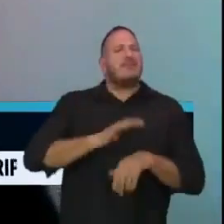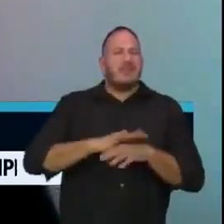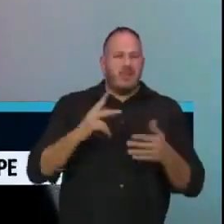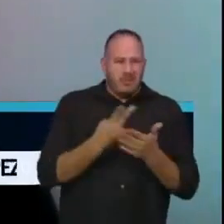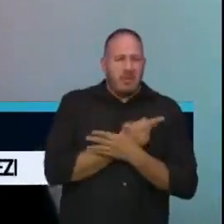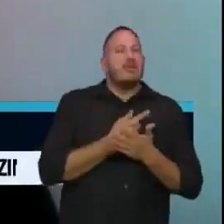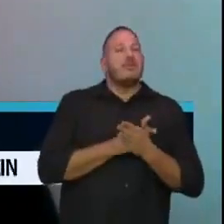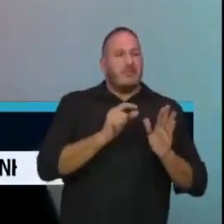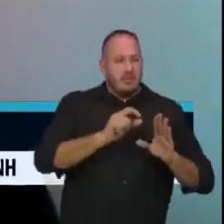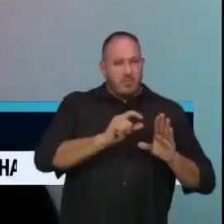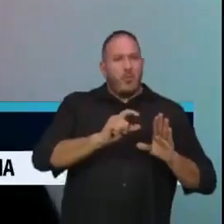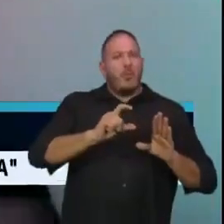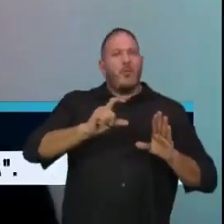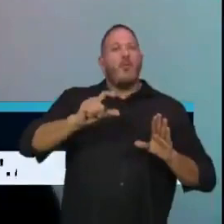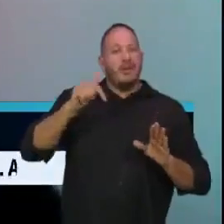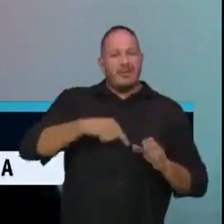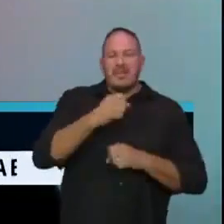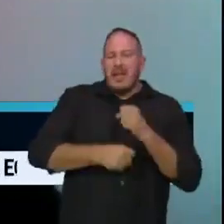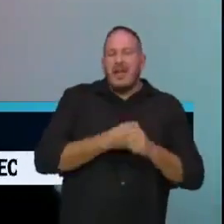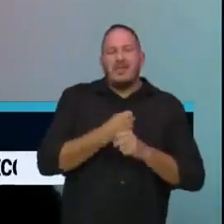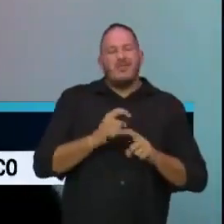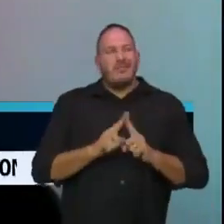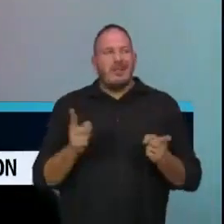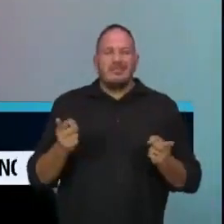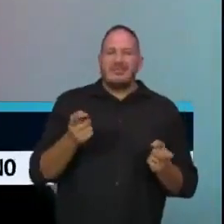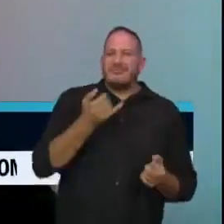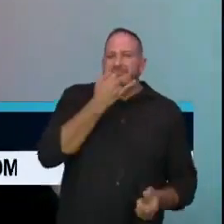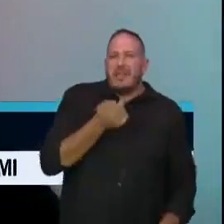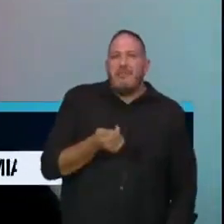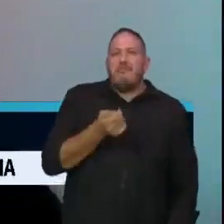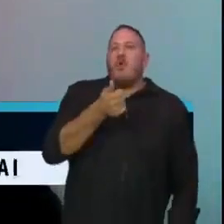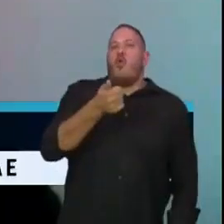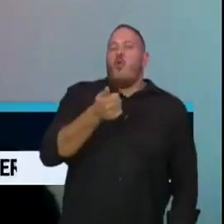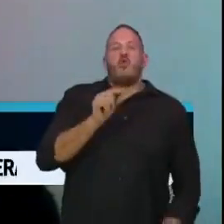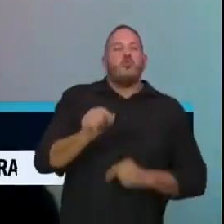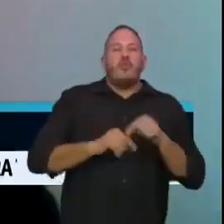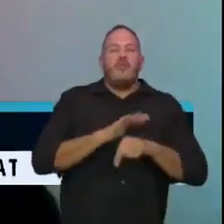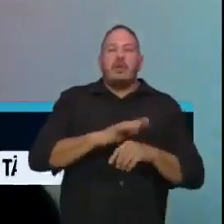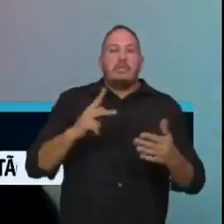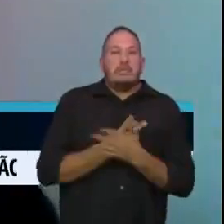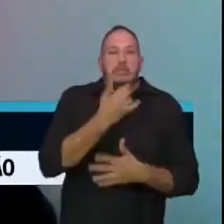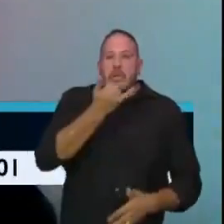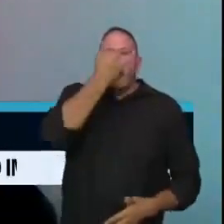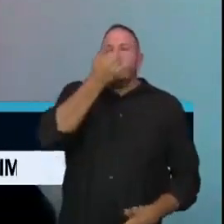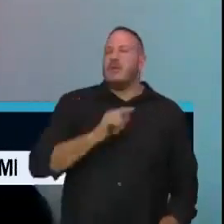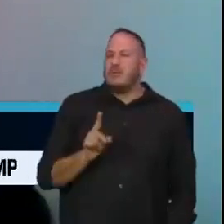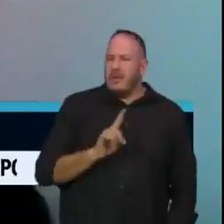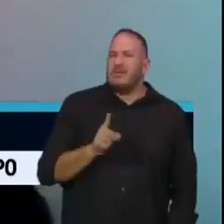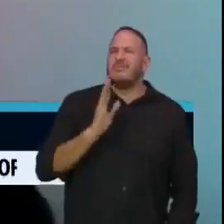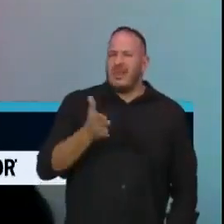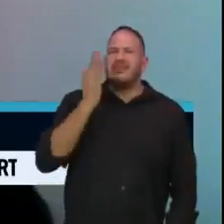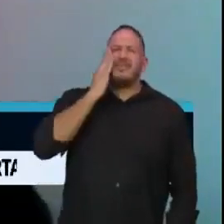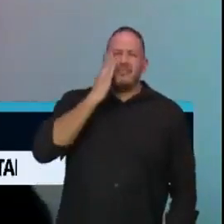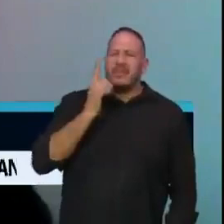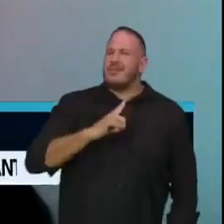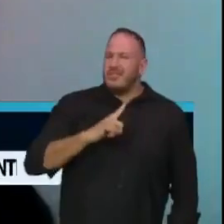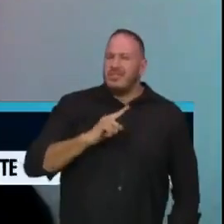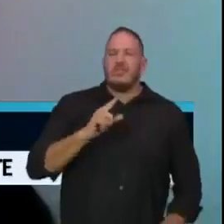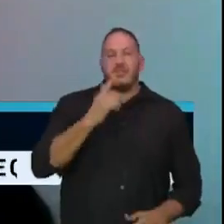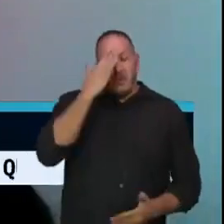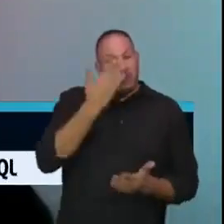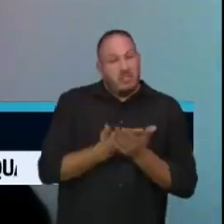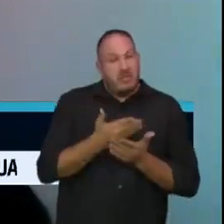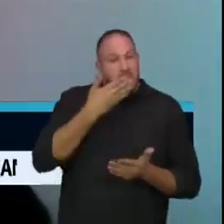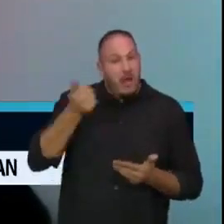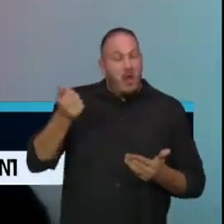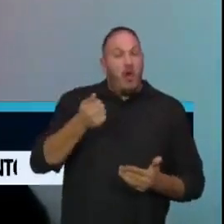um aumento esse ano, logicamente, mas não é uma coisa que surge de forma inesperada. O que seria mais razoável, eu acho, é